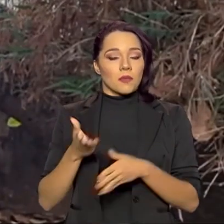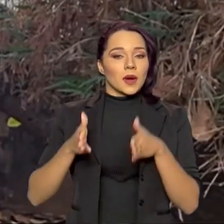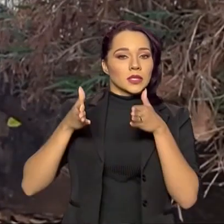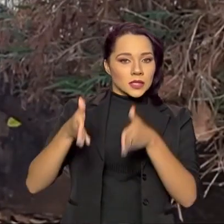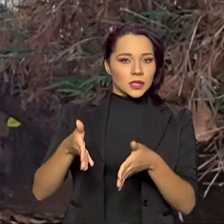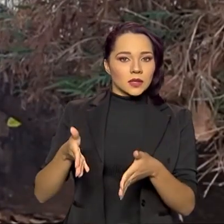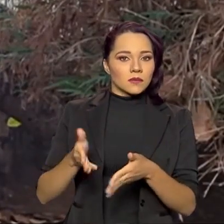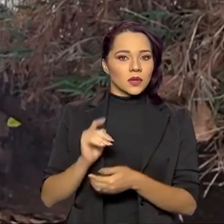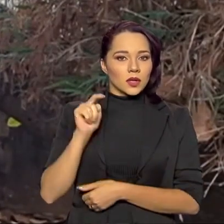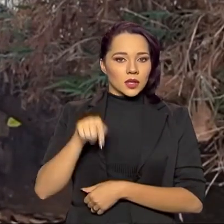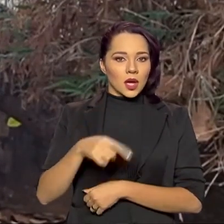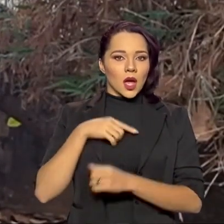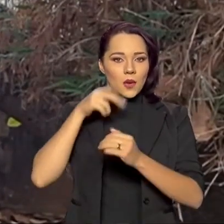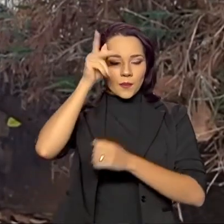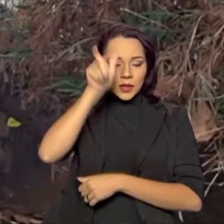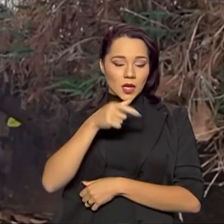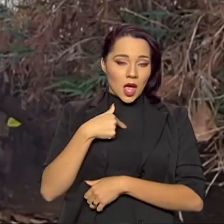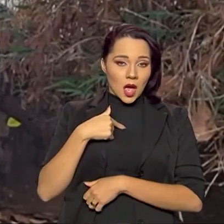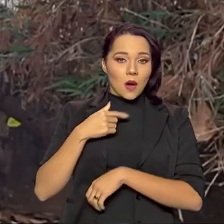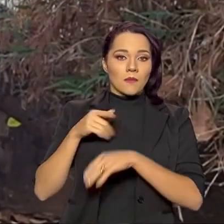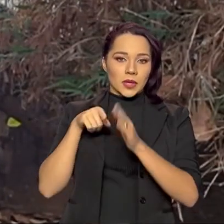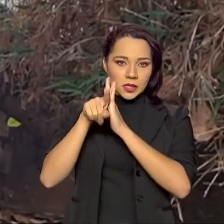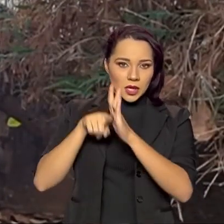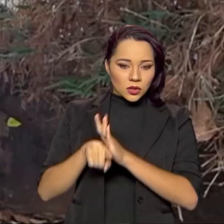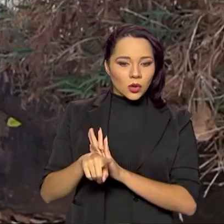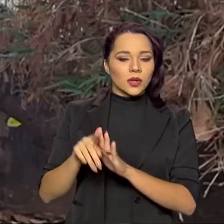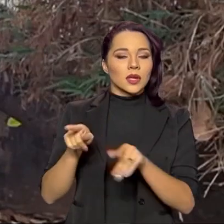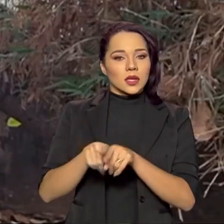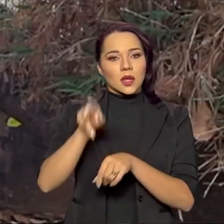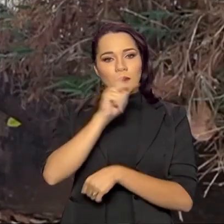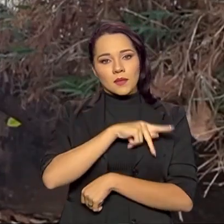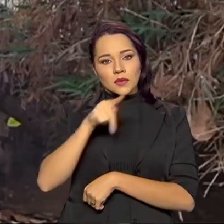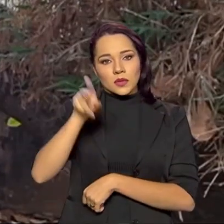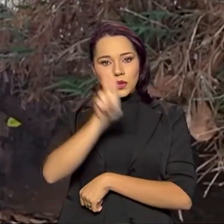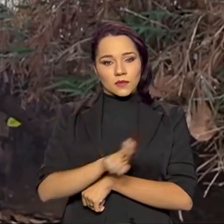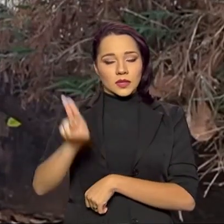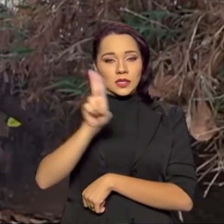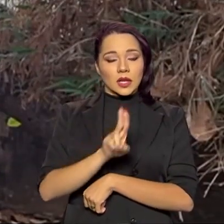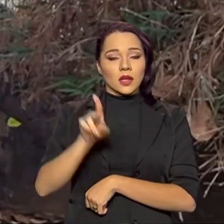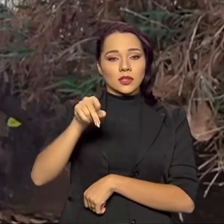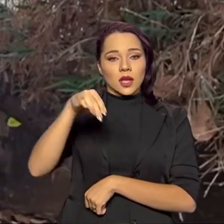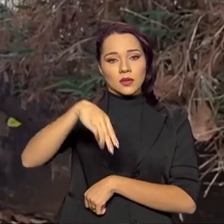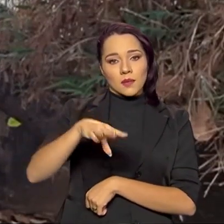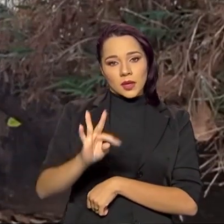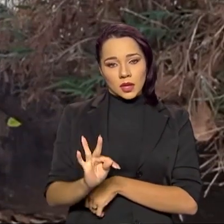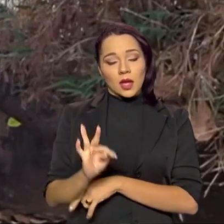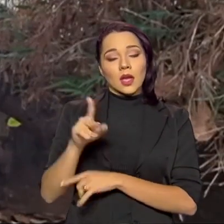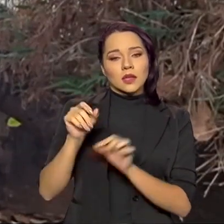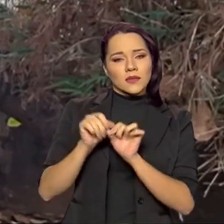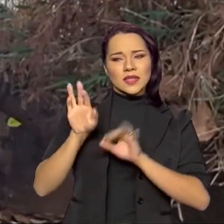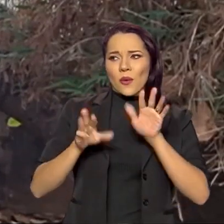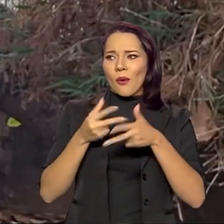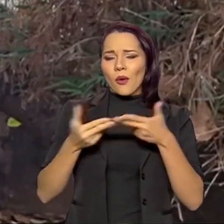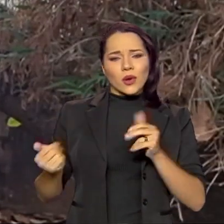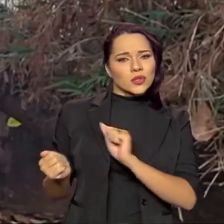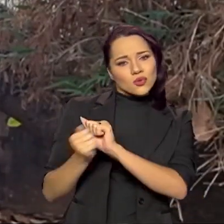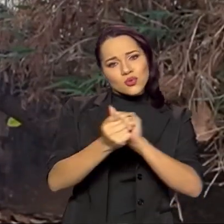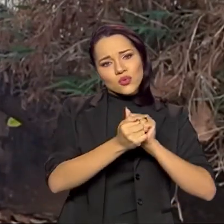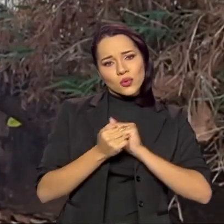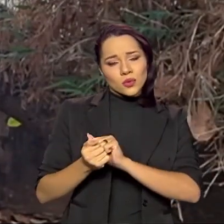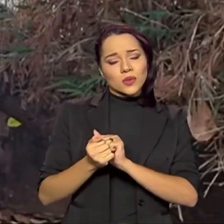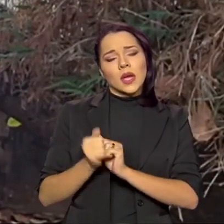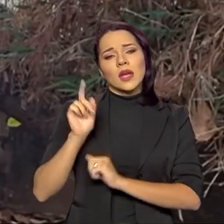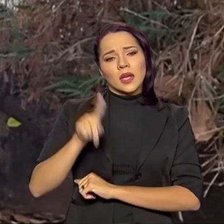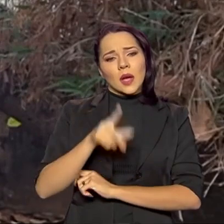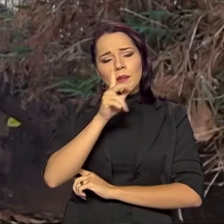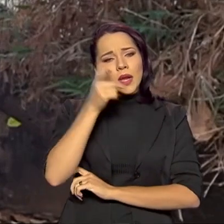como uma pesquisadora, como uma professora da Universidade do Estado de Mato Grosso, de fazer algo juntos para que a gente